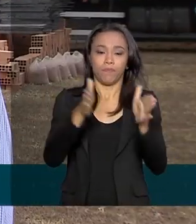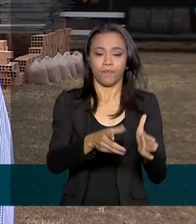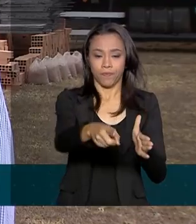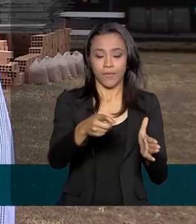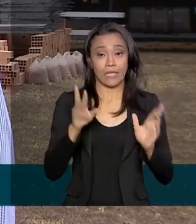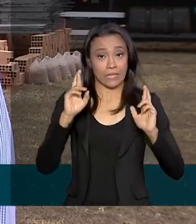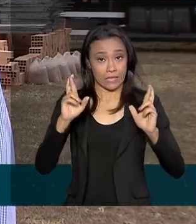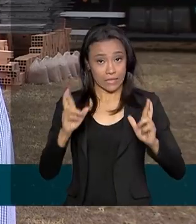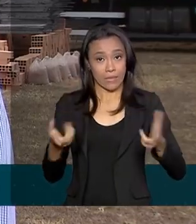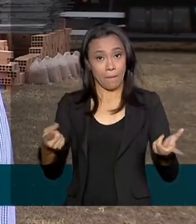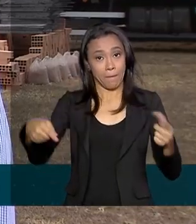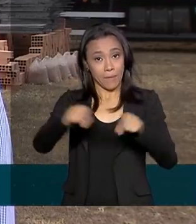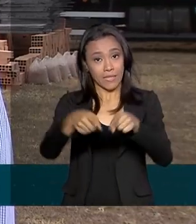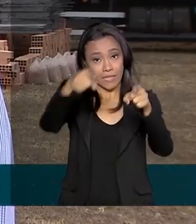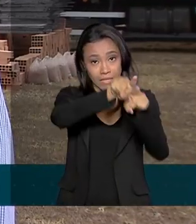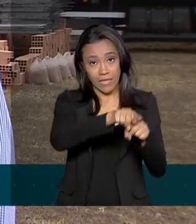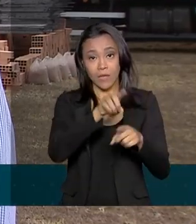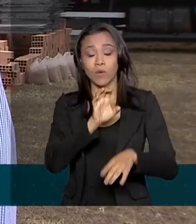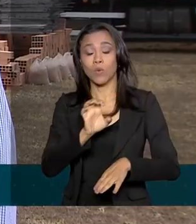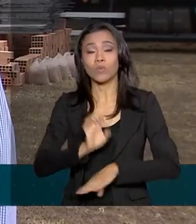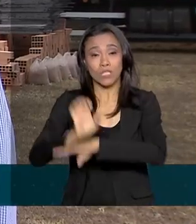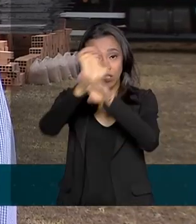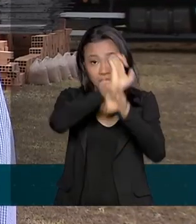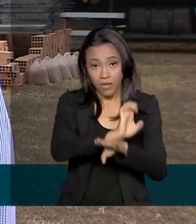governo do estado, com o governo federal,